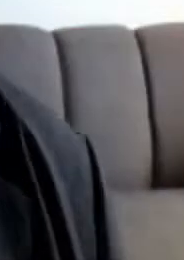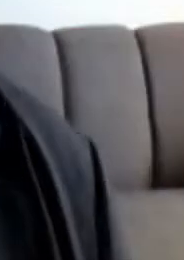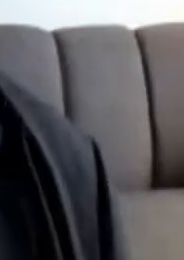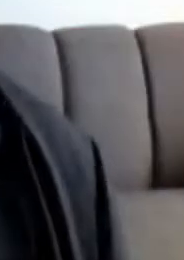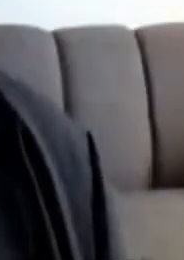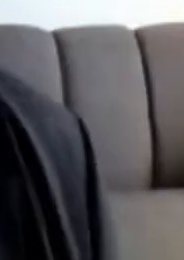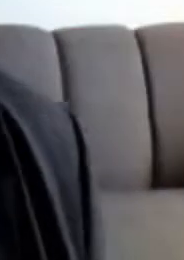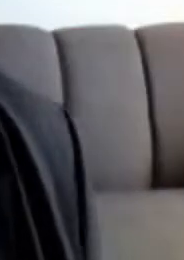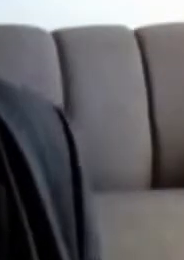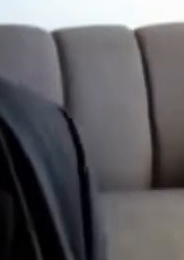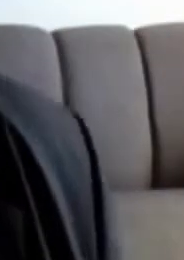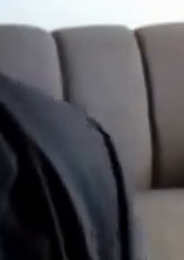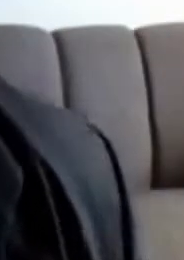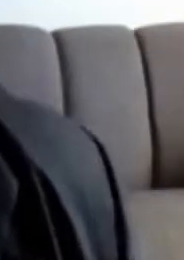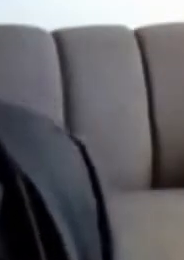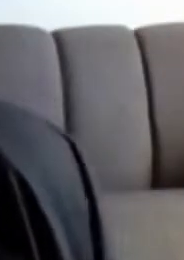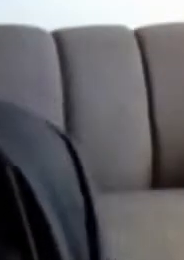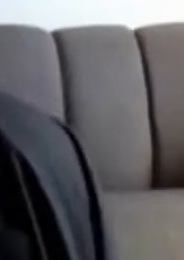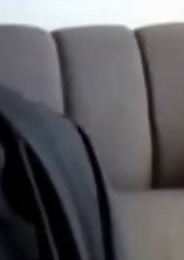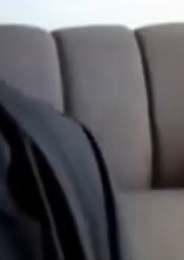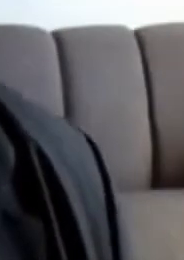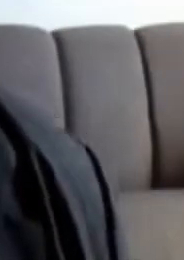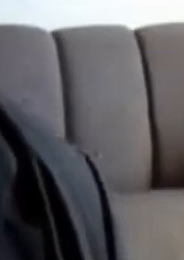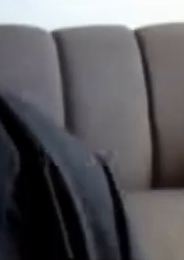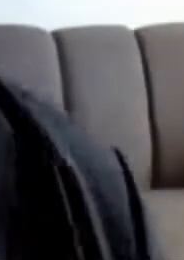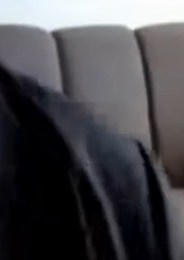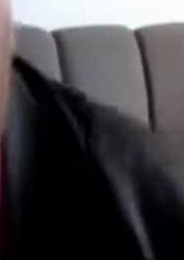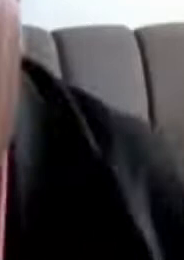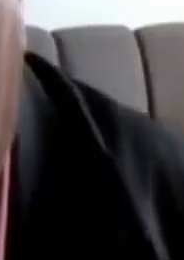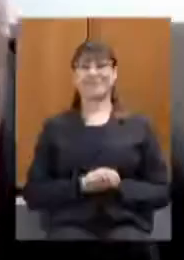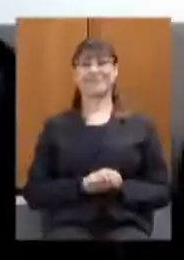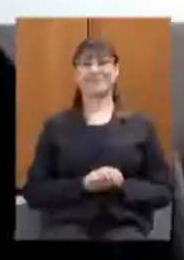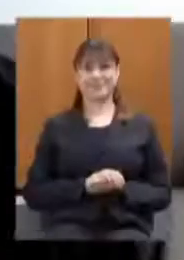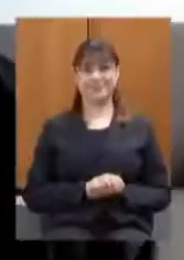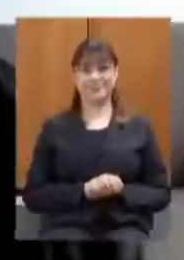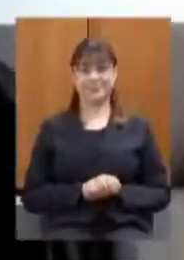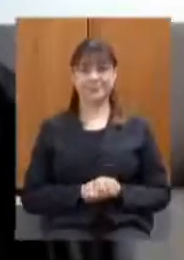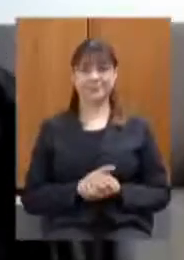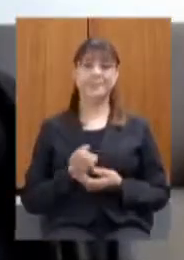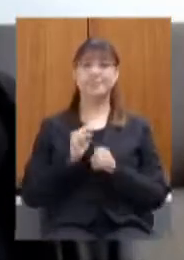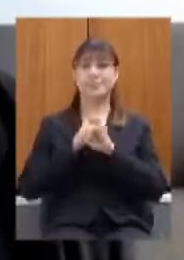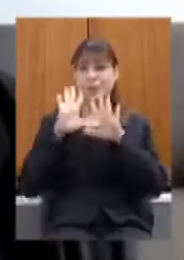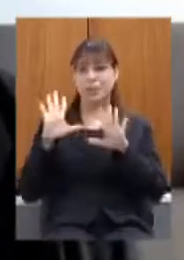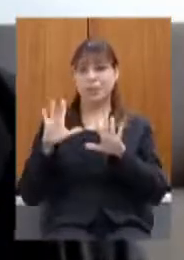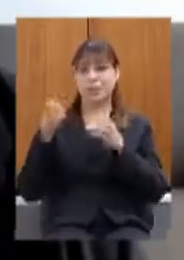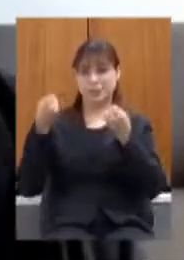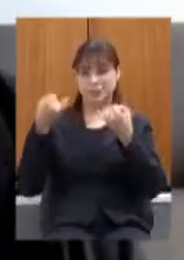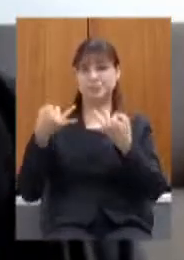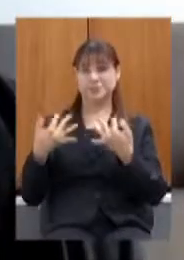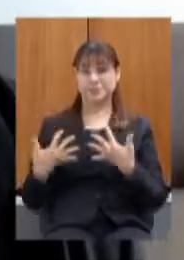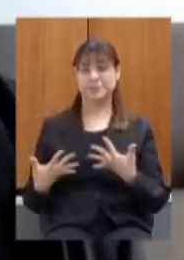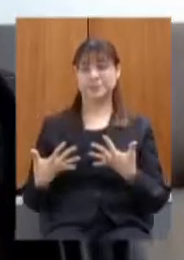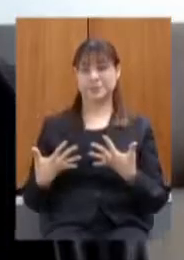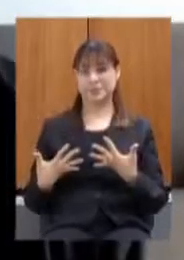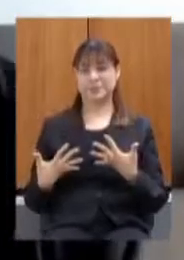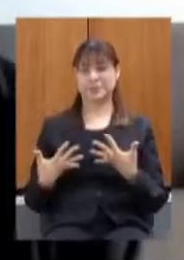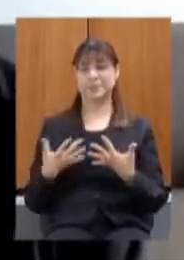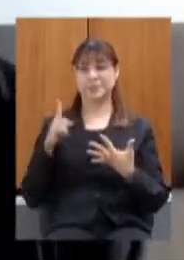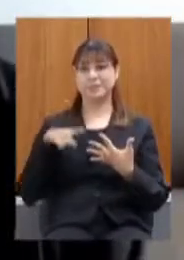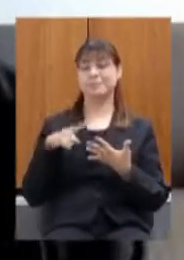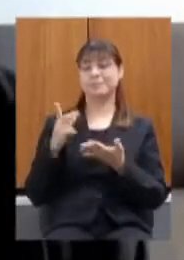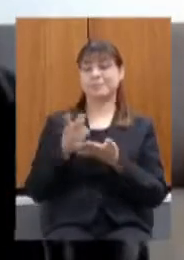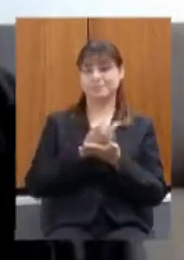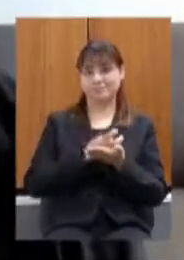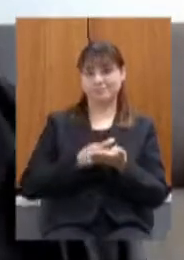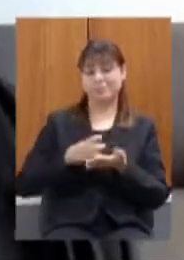primeiro é o que eu talvez eu não fui muito claro o problema da reforma tributária resolve